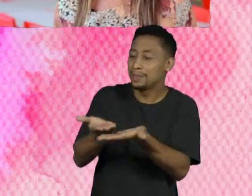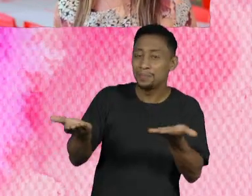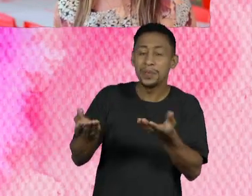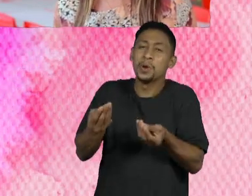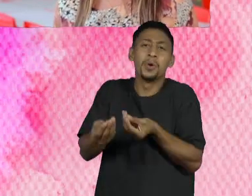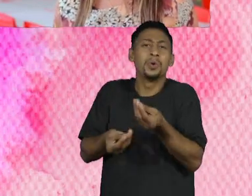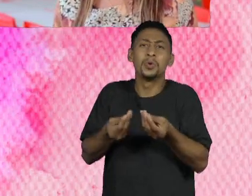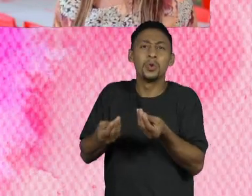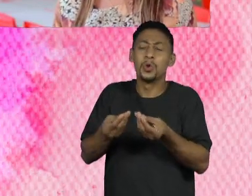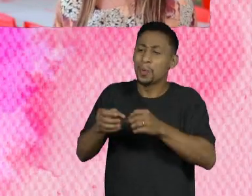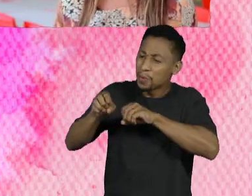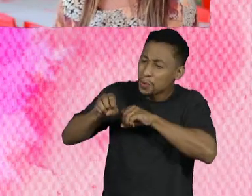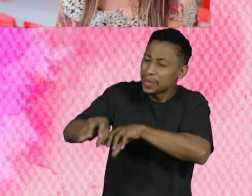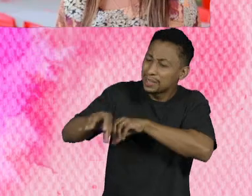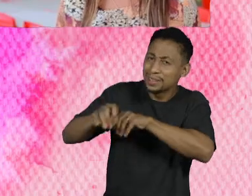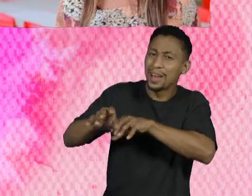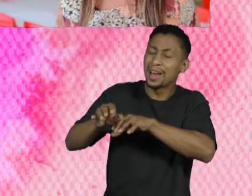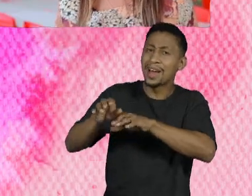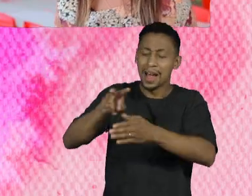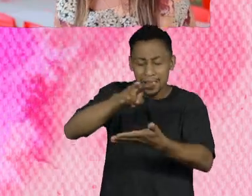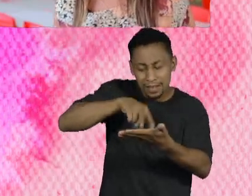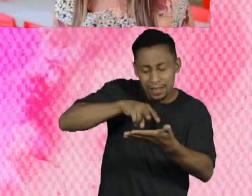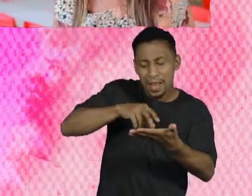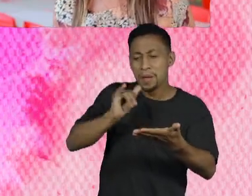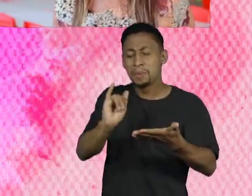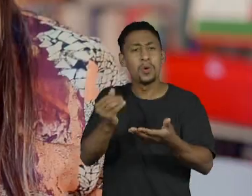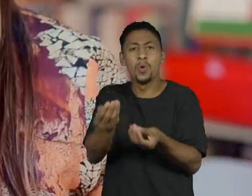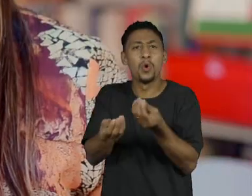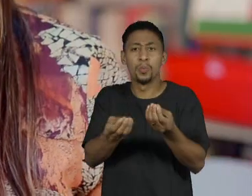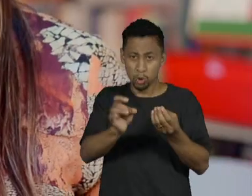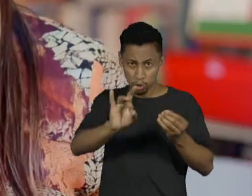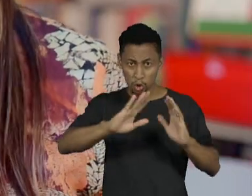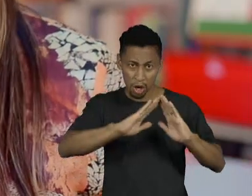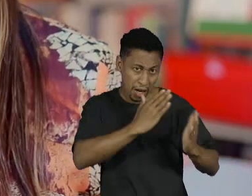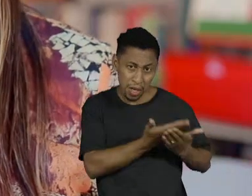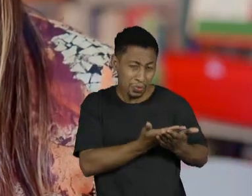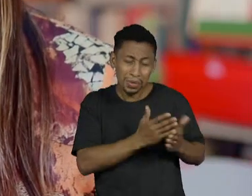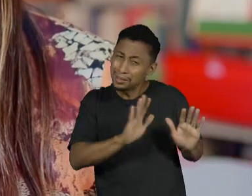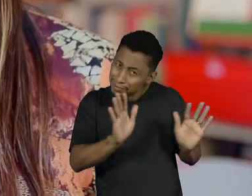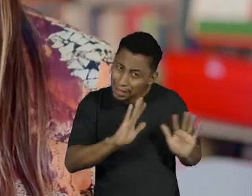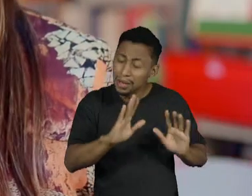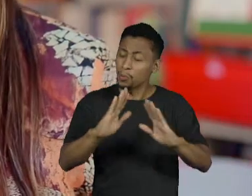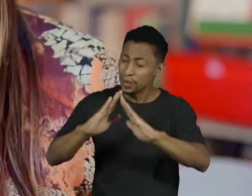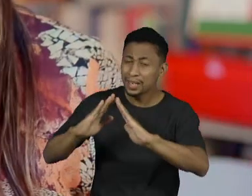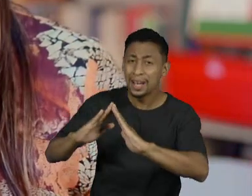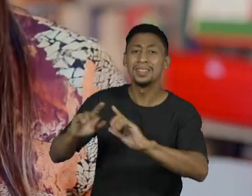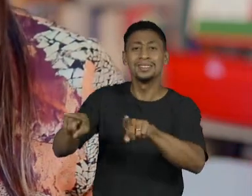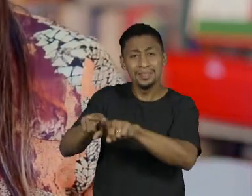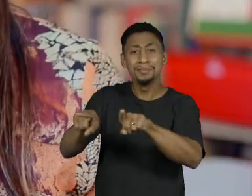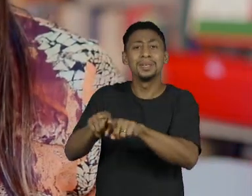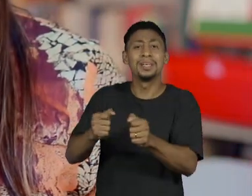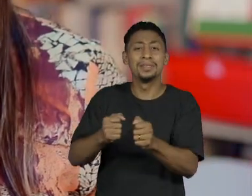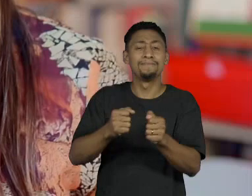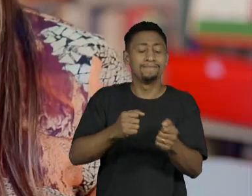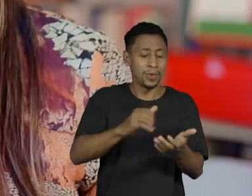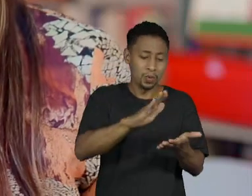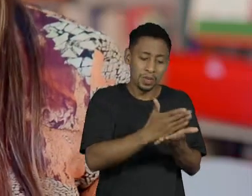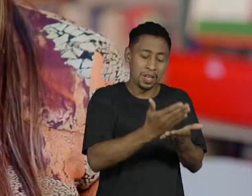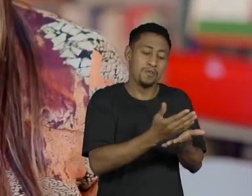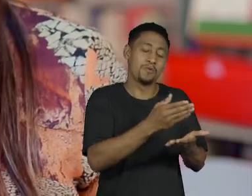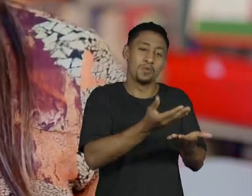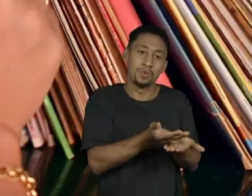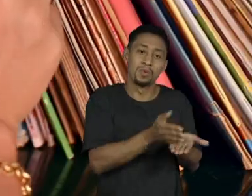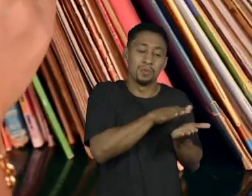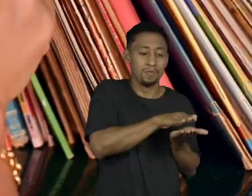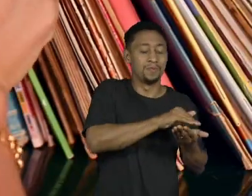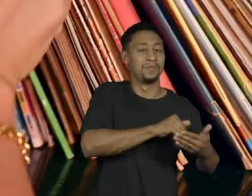desenvolver, não só aqui na unidade, mas também em casa. Que a criança tinha a oportunidade de levar aquele livro para casa e